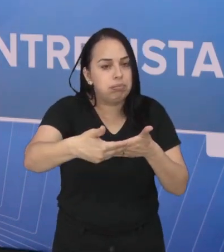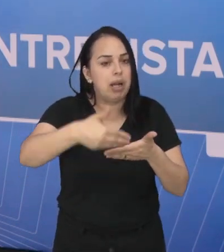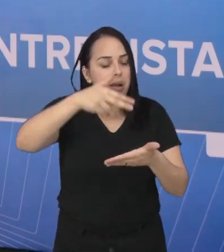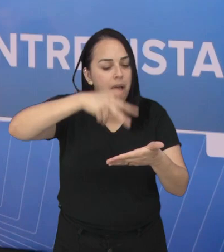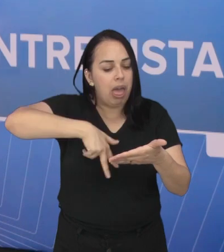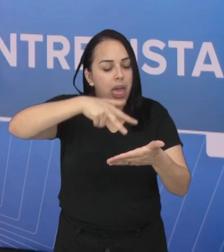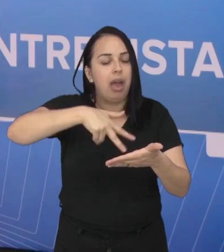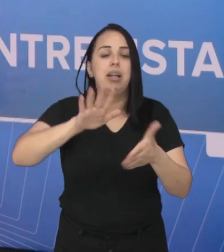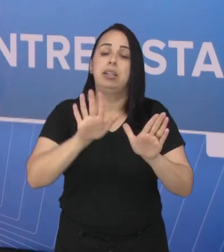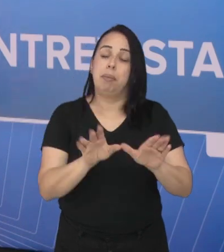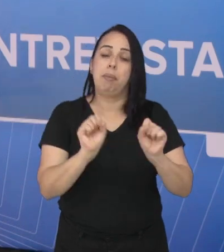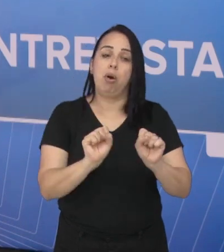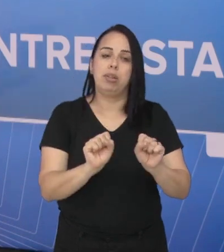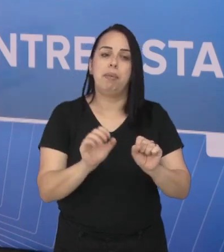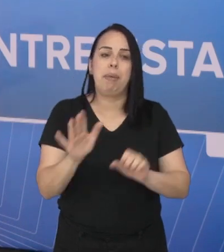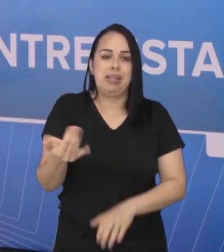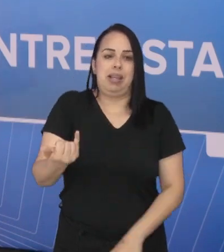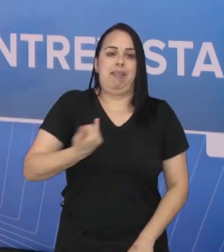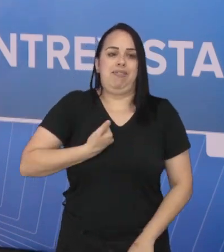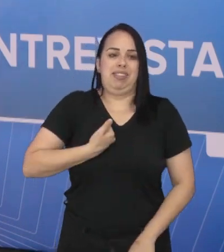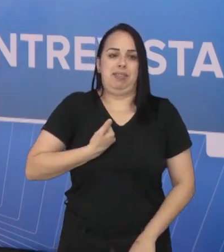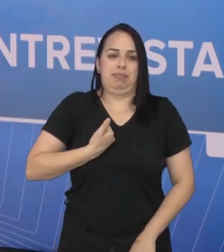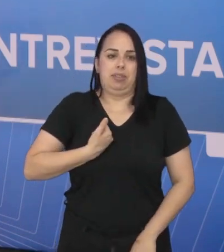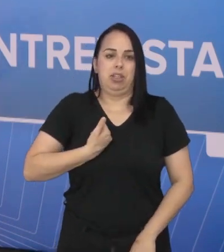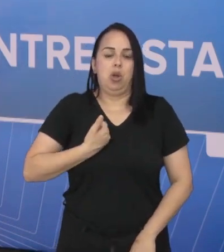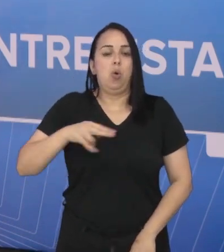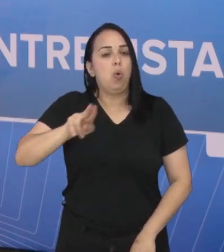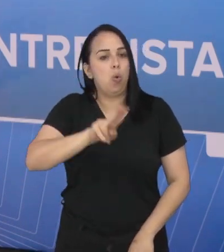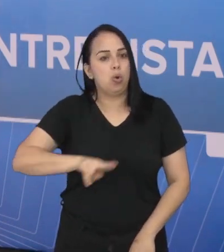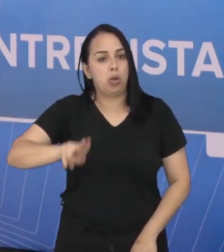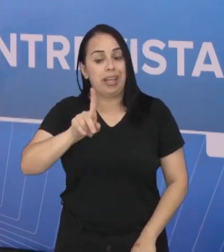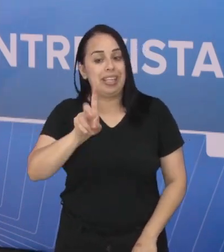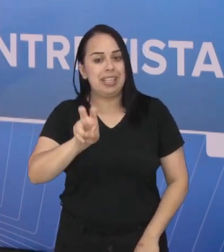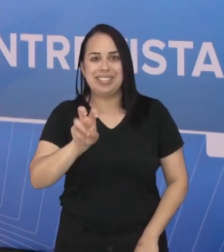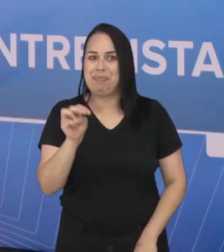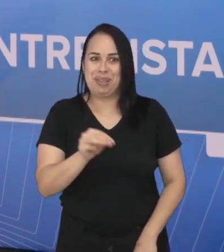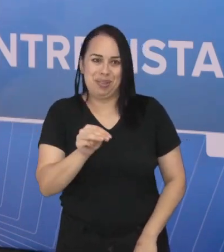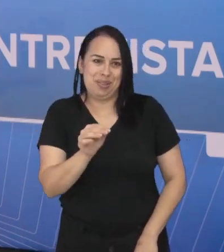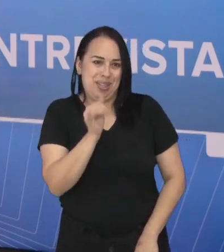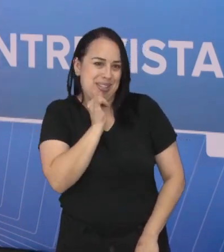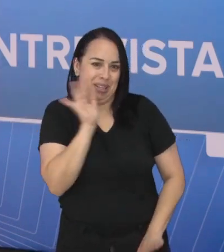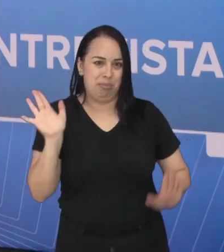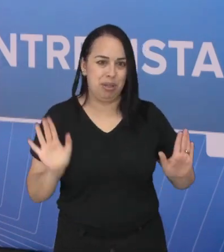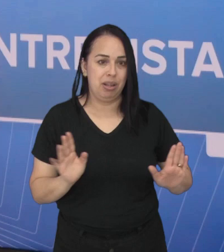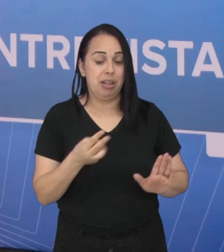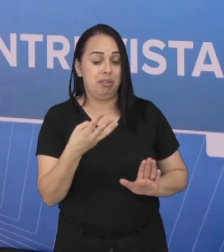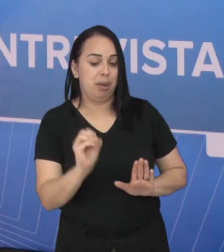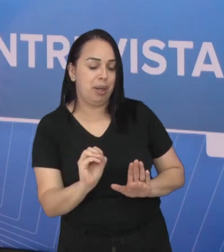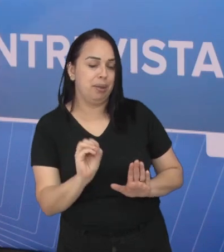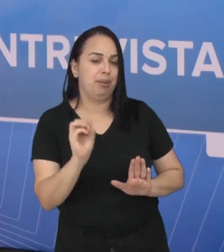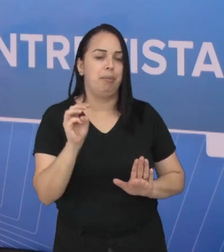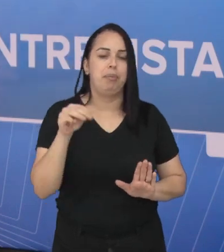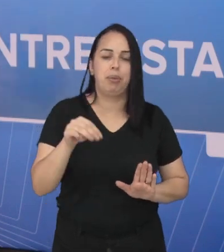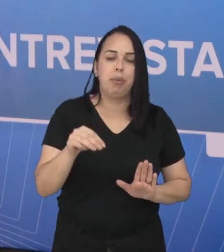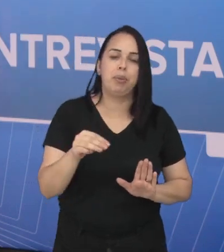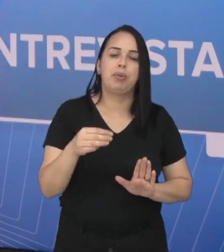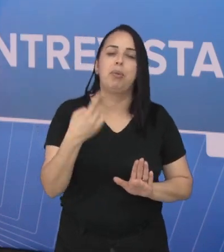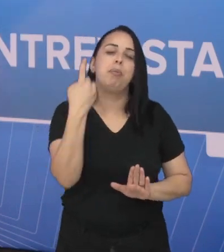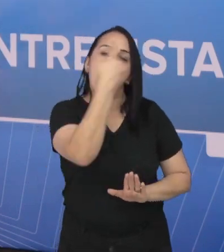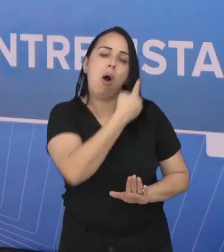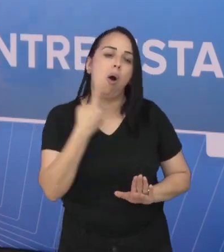estender ou não. Se você quiser continuar vendo, você pode, mas aí já tem um aviso, você já usou durante 15 minutos, você quer estender por